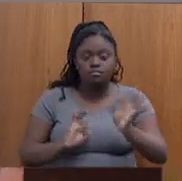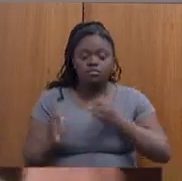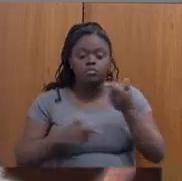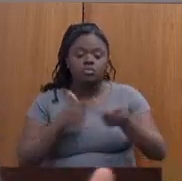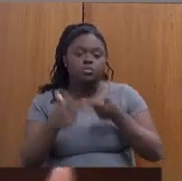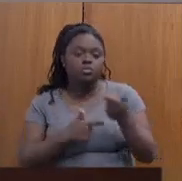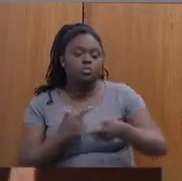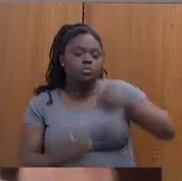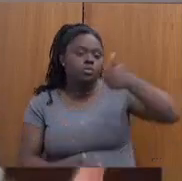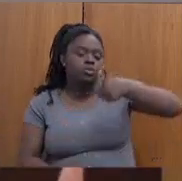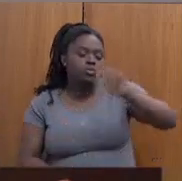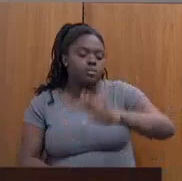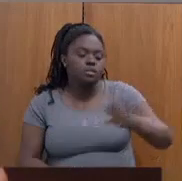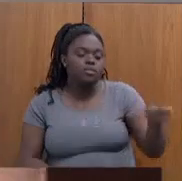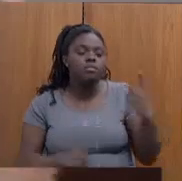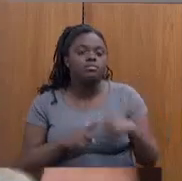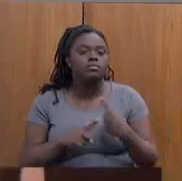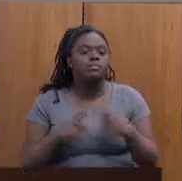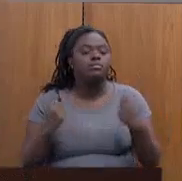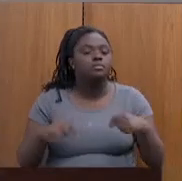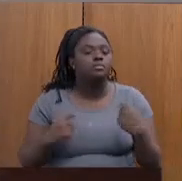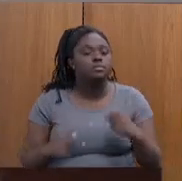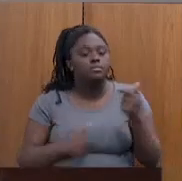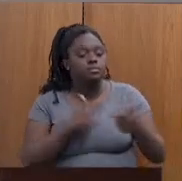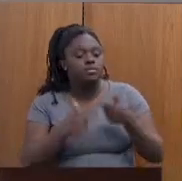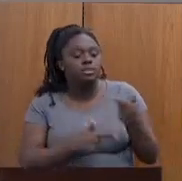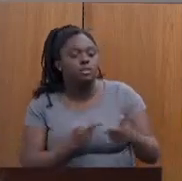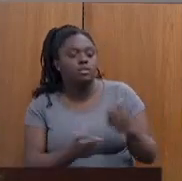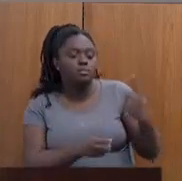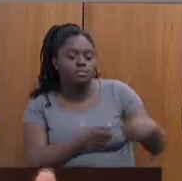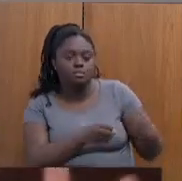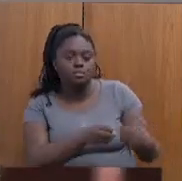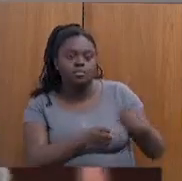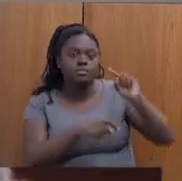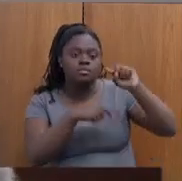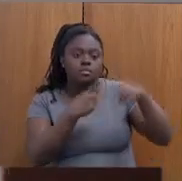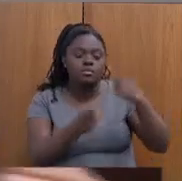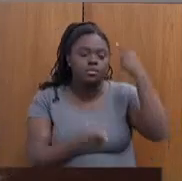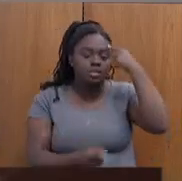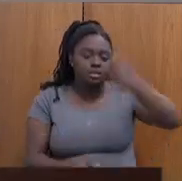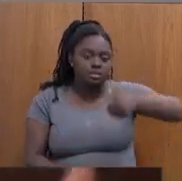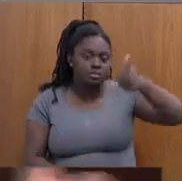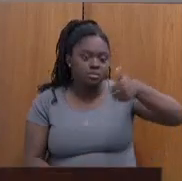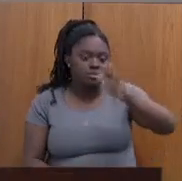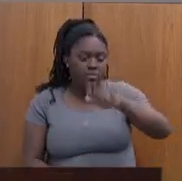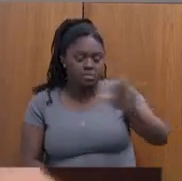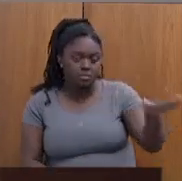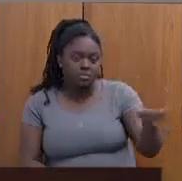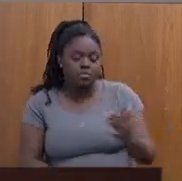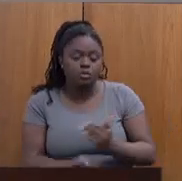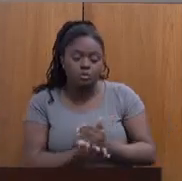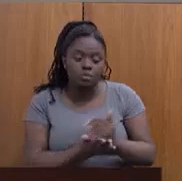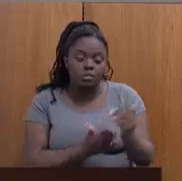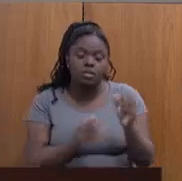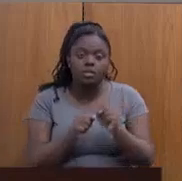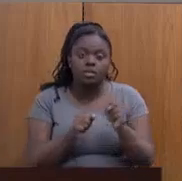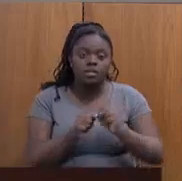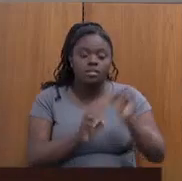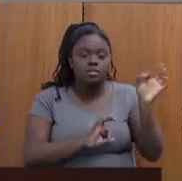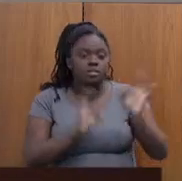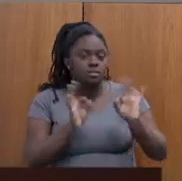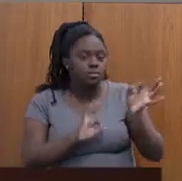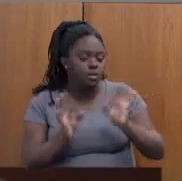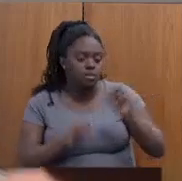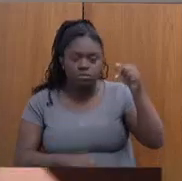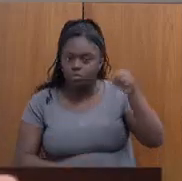porque nós temos que trabalhar com o município, para o município pensar a primeira infância. Então, nós começamos a fazer esse plano. Ele não está aqui, porque ele não está